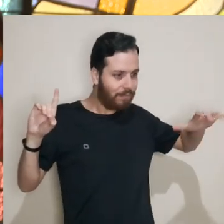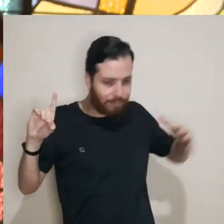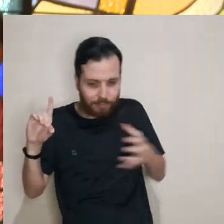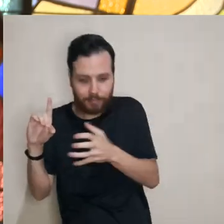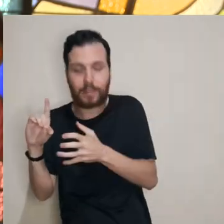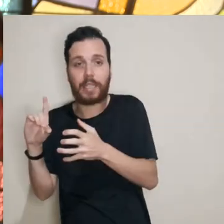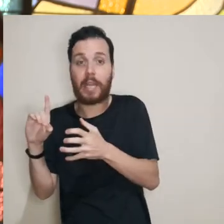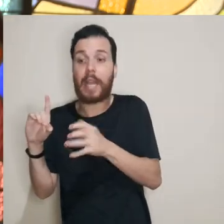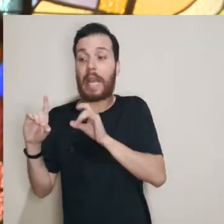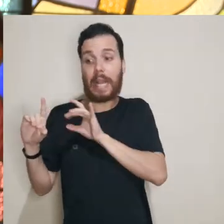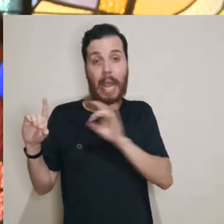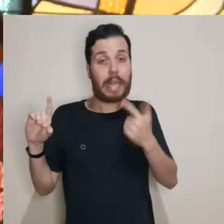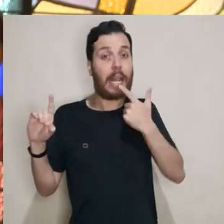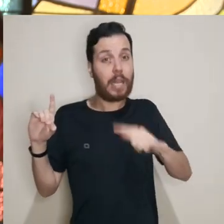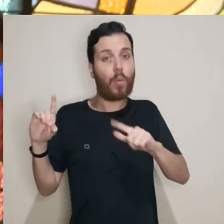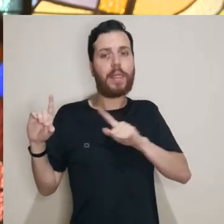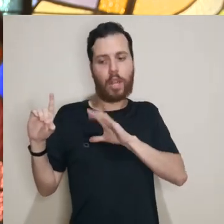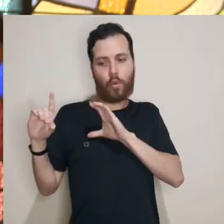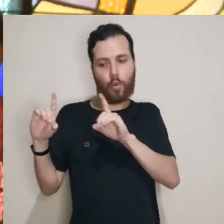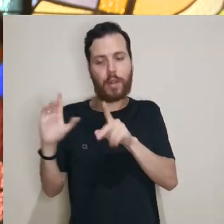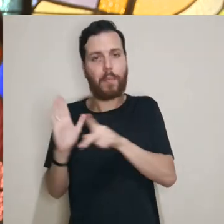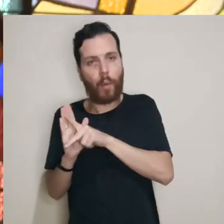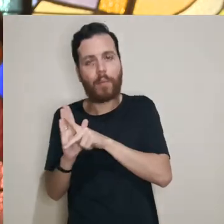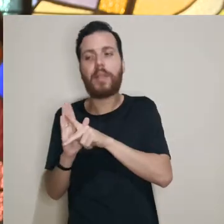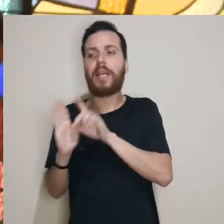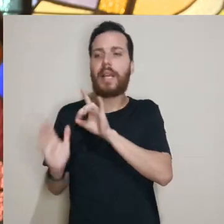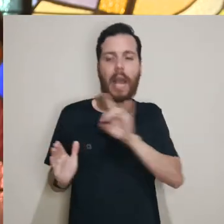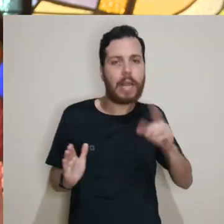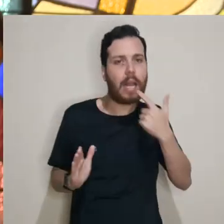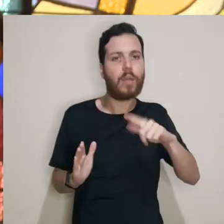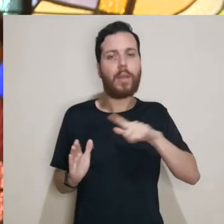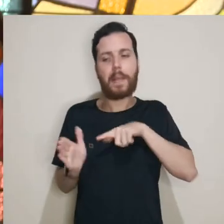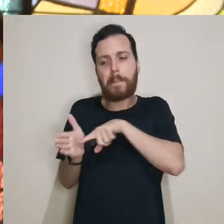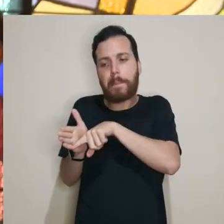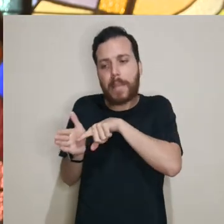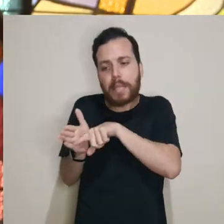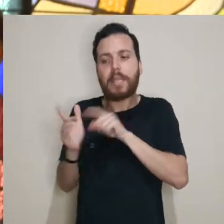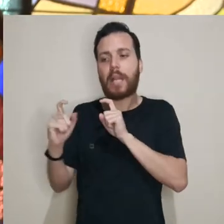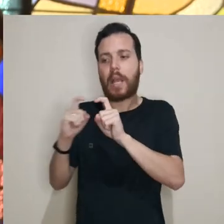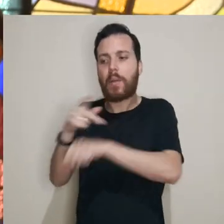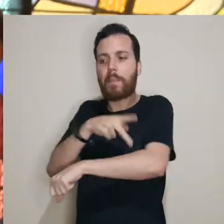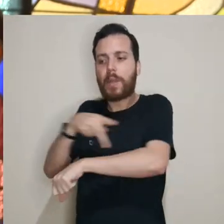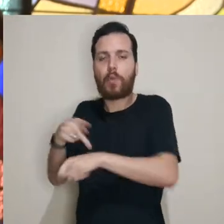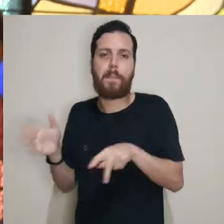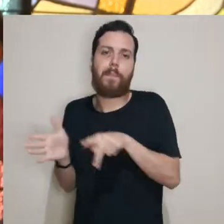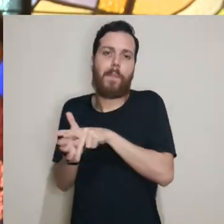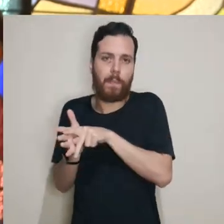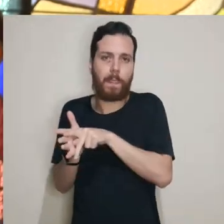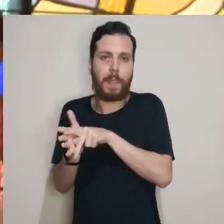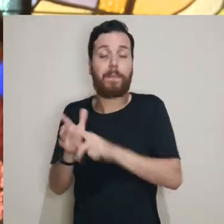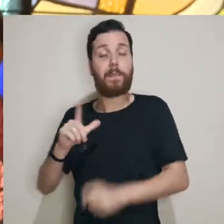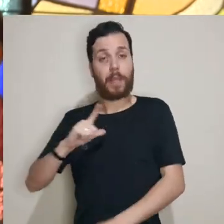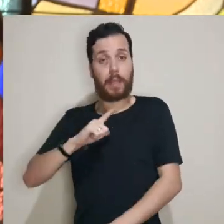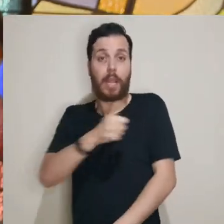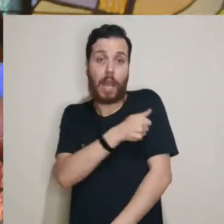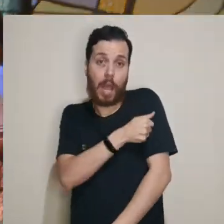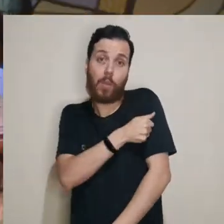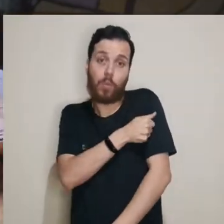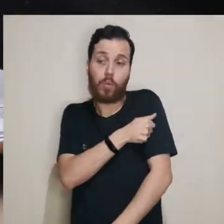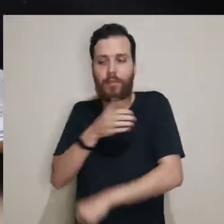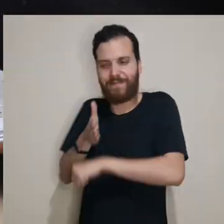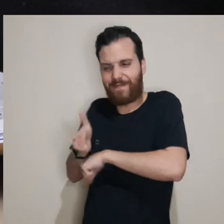coordenador reúne todos esses professores, cada língua tem o seu coordenador e cada língua faz as suas